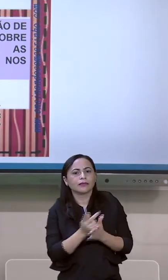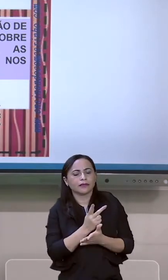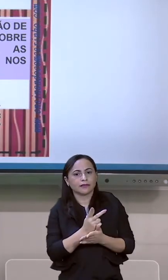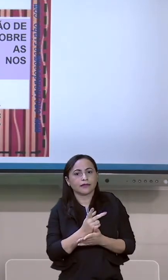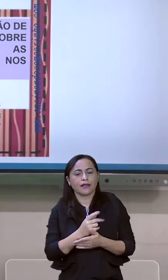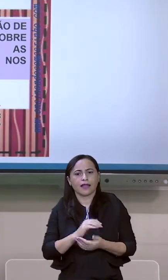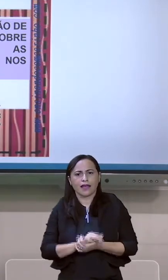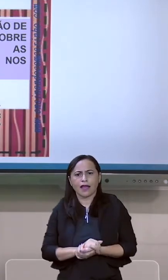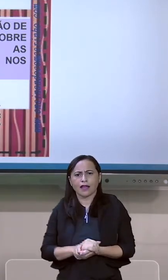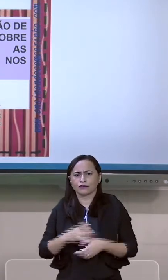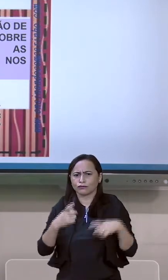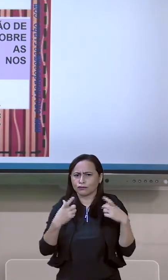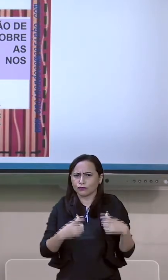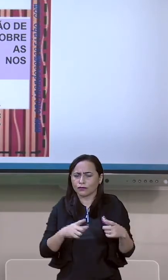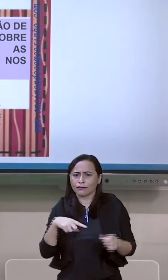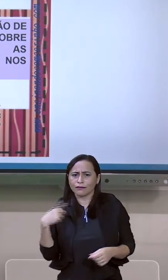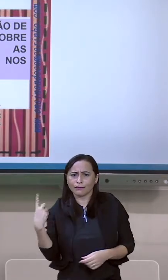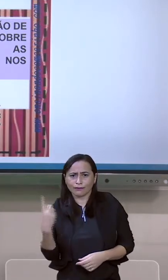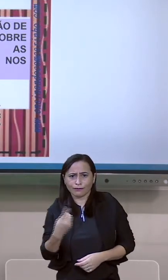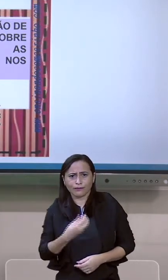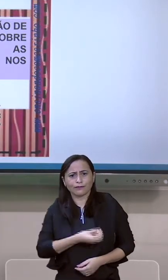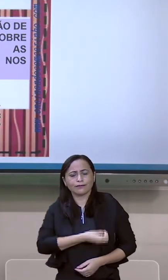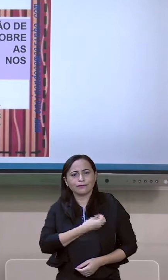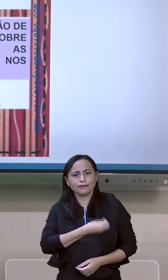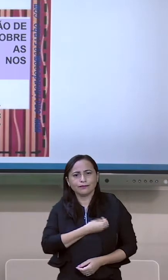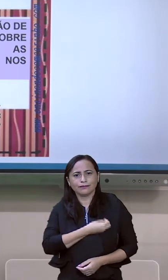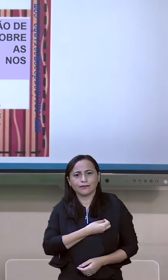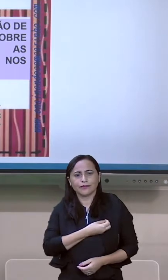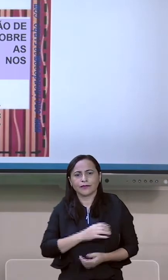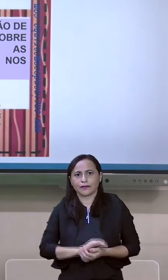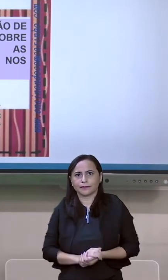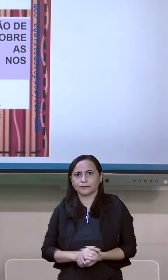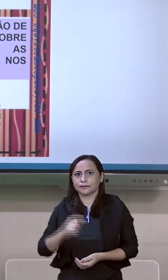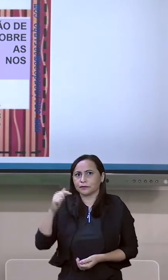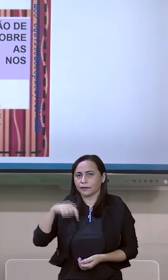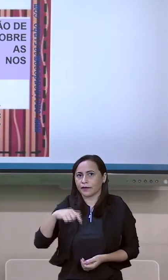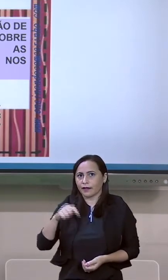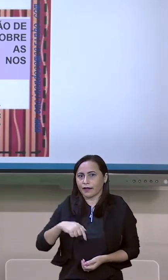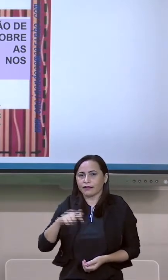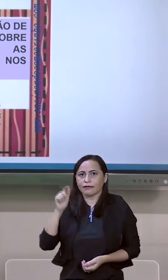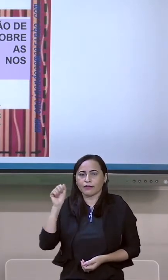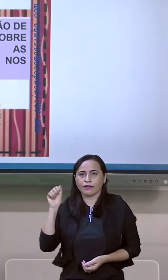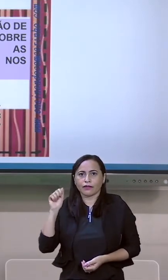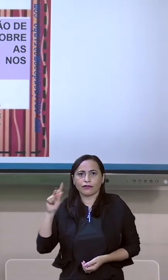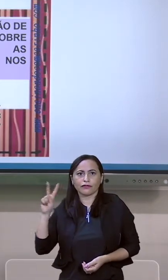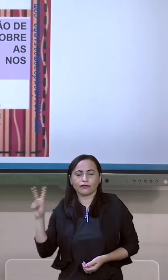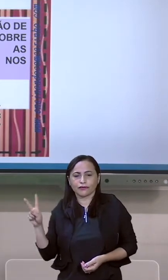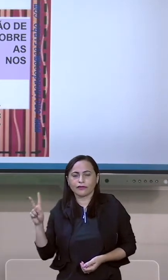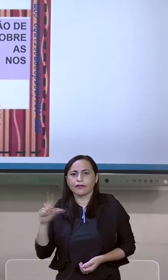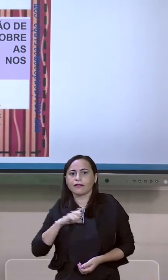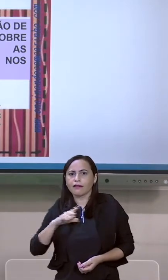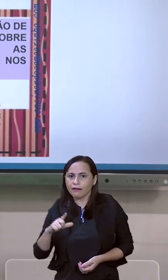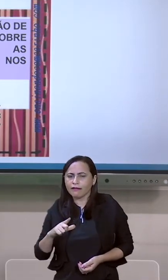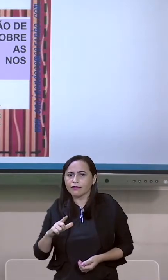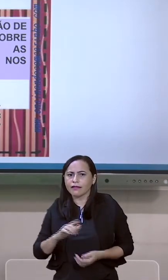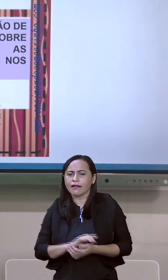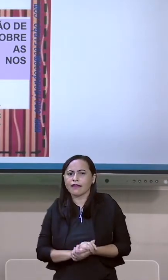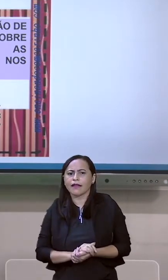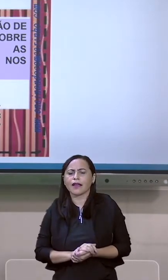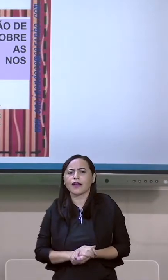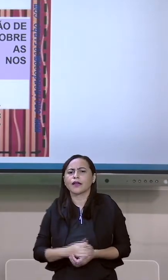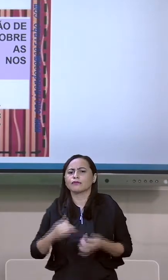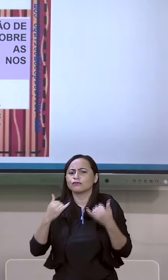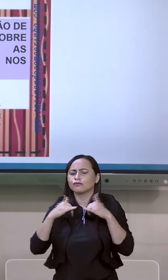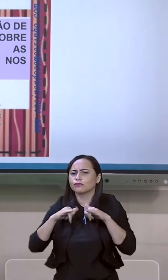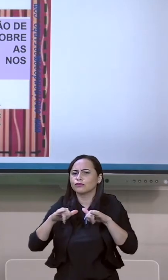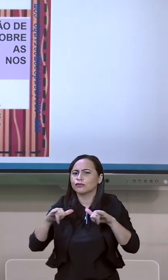convívio. O que que tem acontecido aqui na nossa cidade? Nós temos a nossa notícia local de governador Valadares, tem